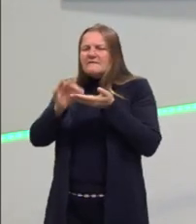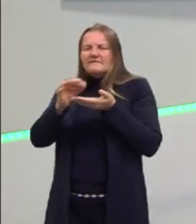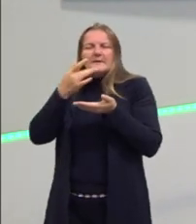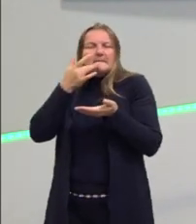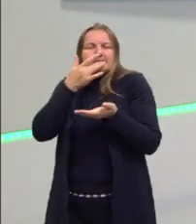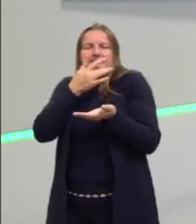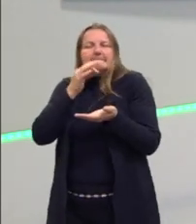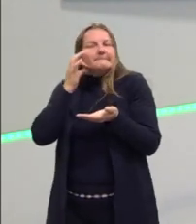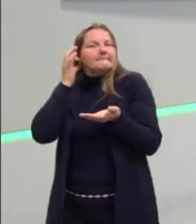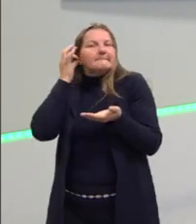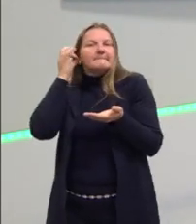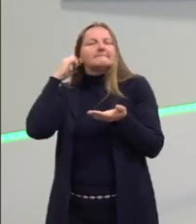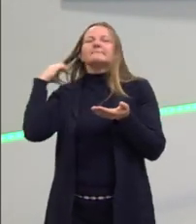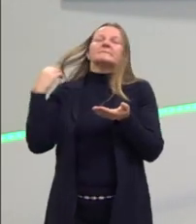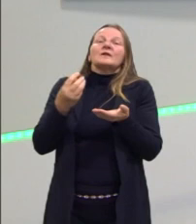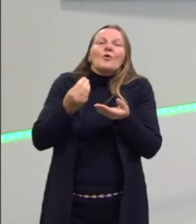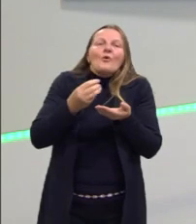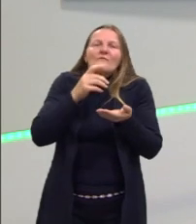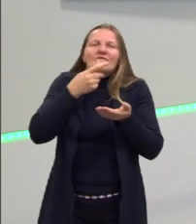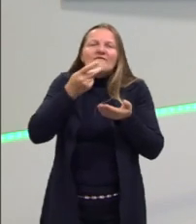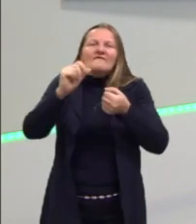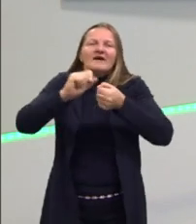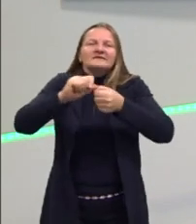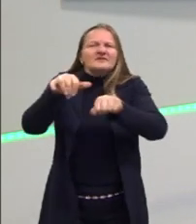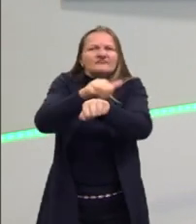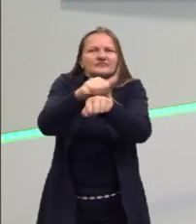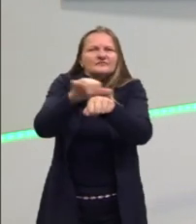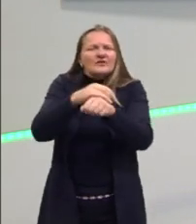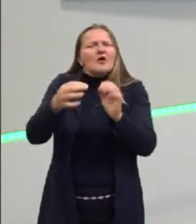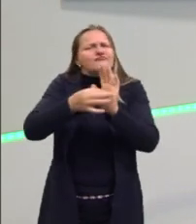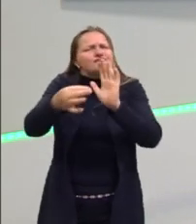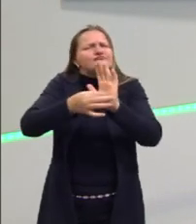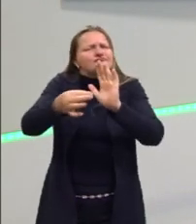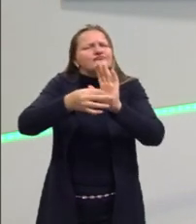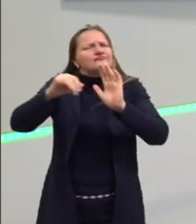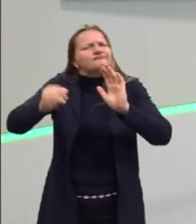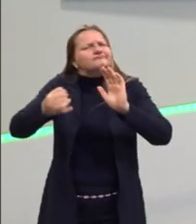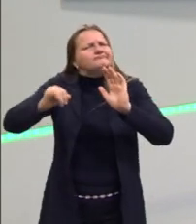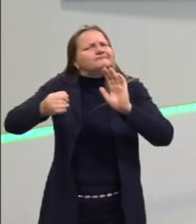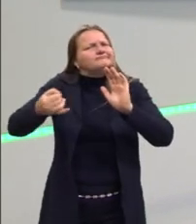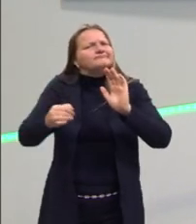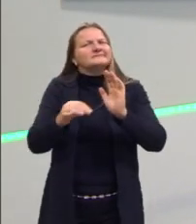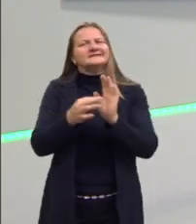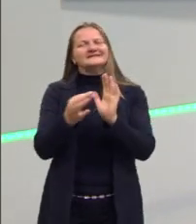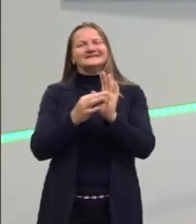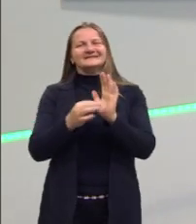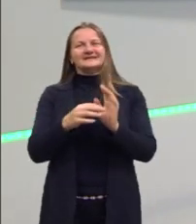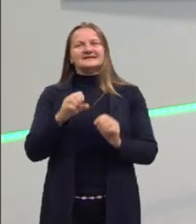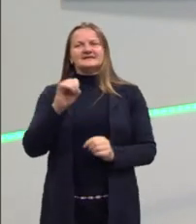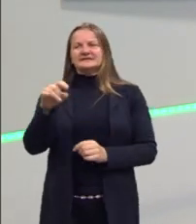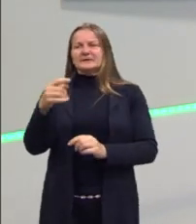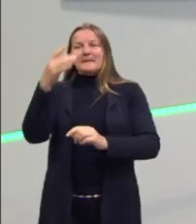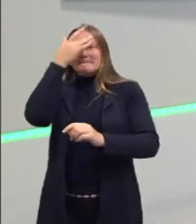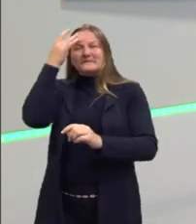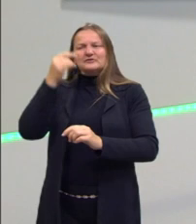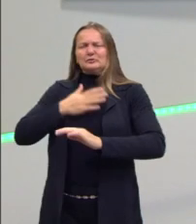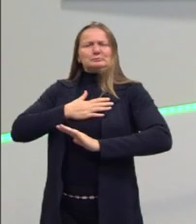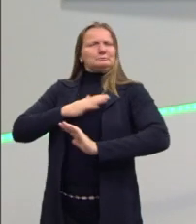Tu quer convencer alguém de que café é bom? Apresenta bons argumentos para ela, ué. Principalmente se essa pessoa não gosta.